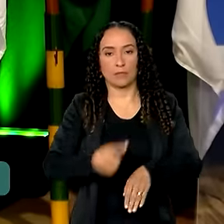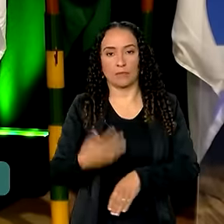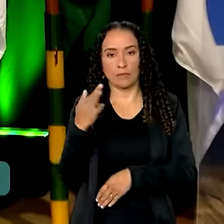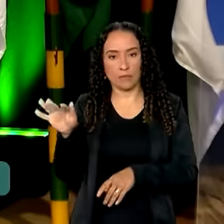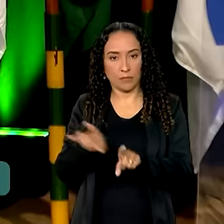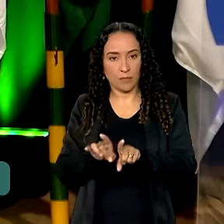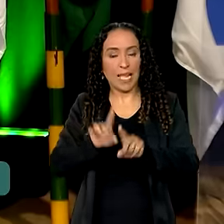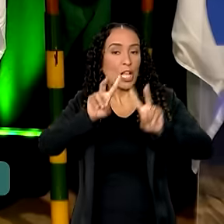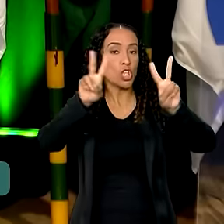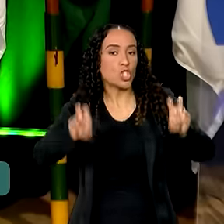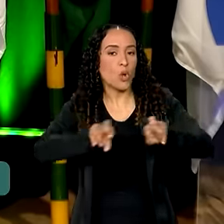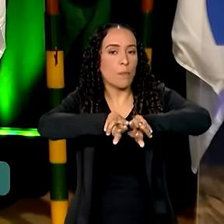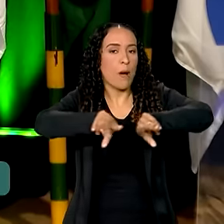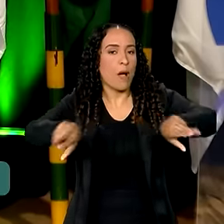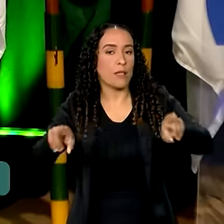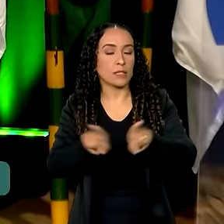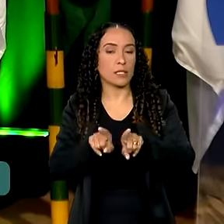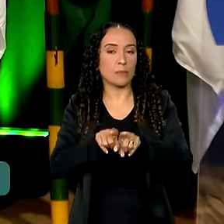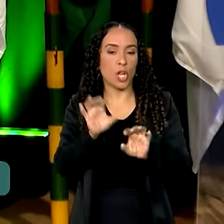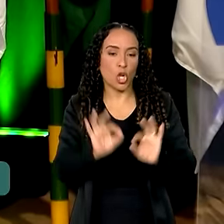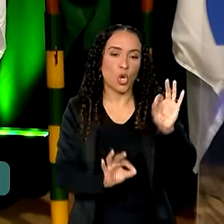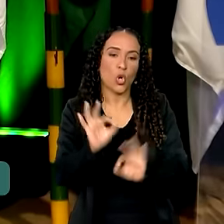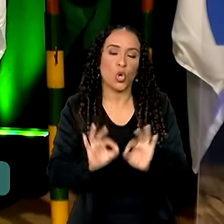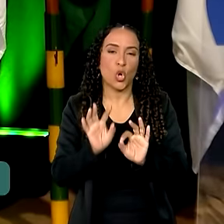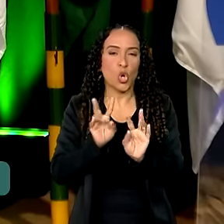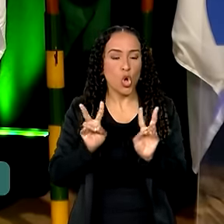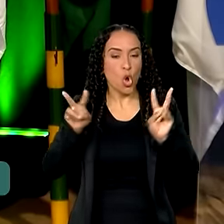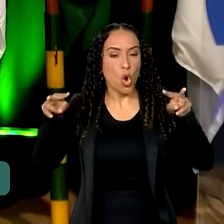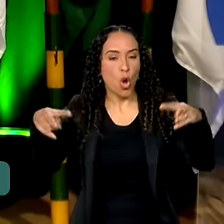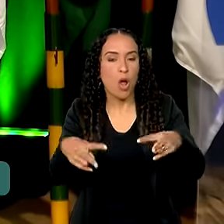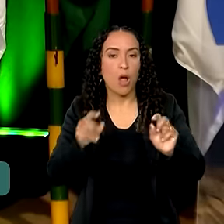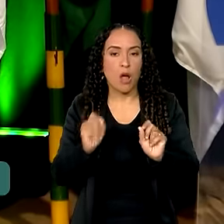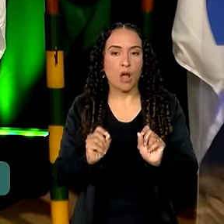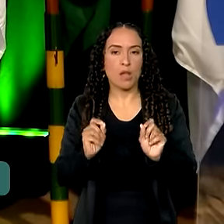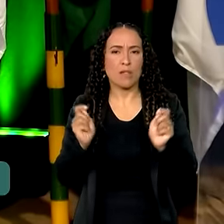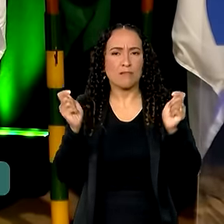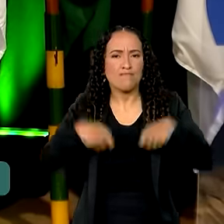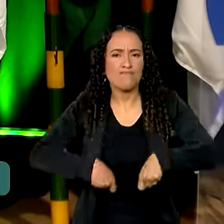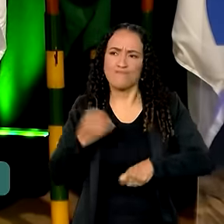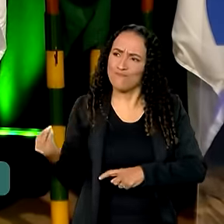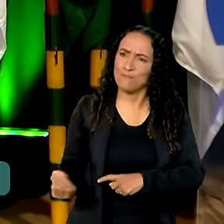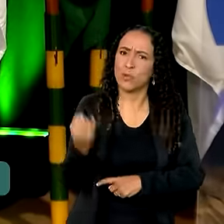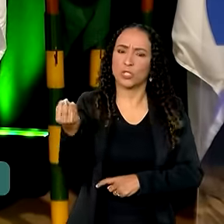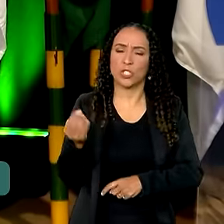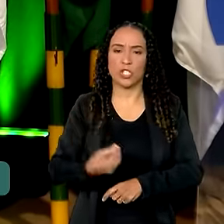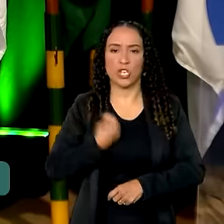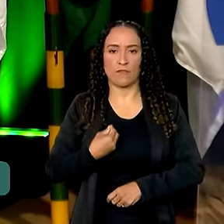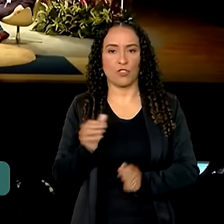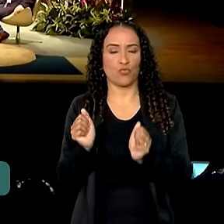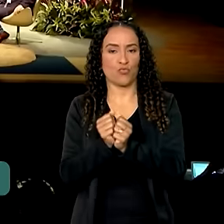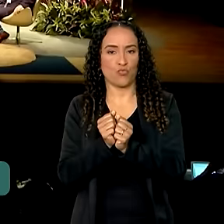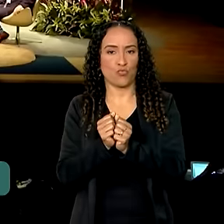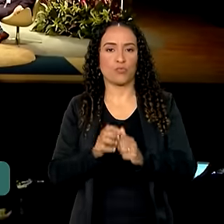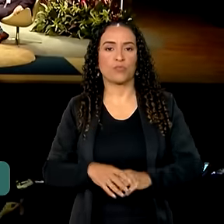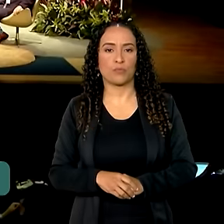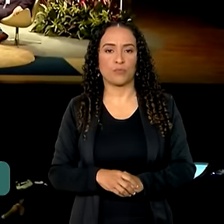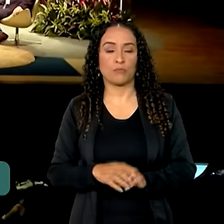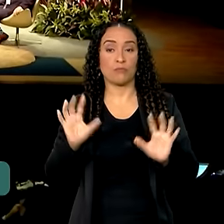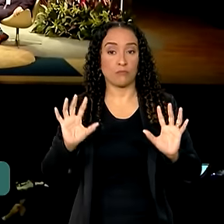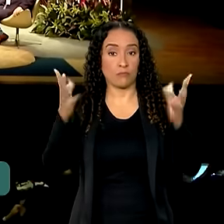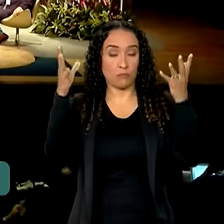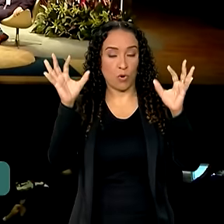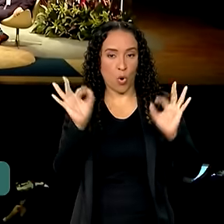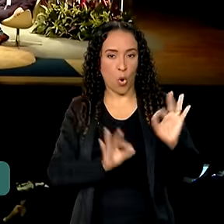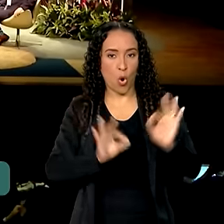Isso é sobre diversidade e sobre reorganizar nosso olhar para que seja imprescindível a vida em comunidade. O evento,